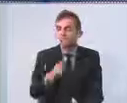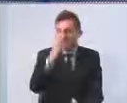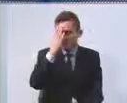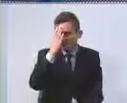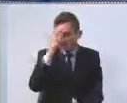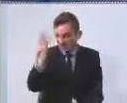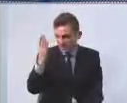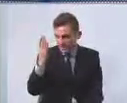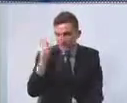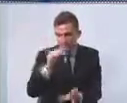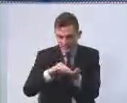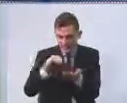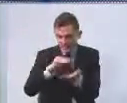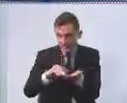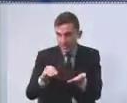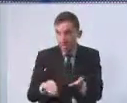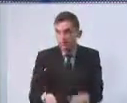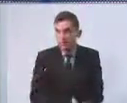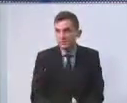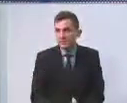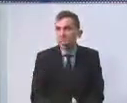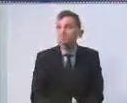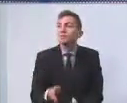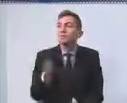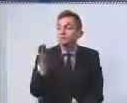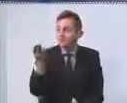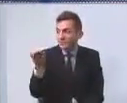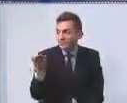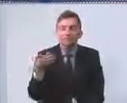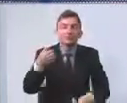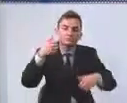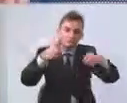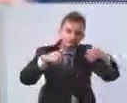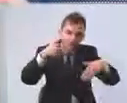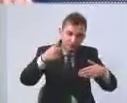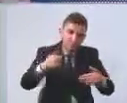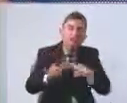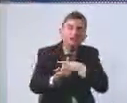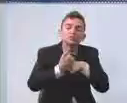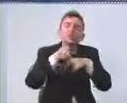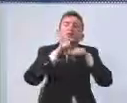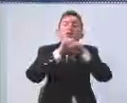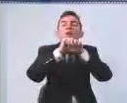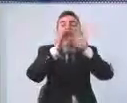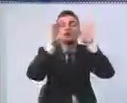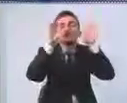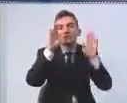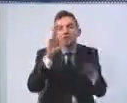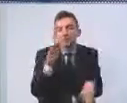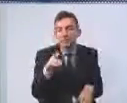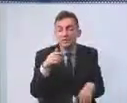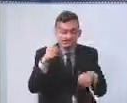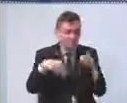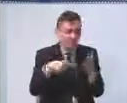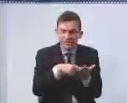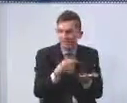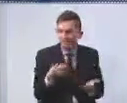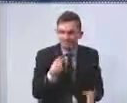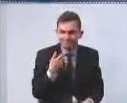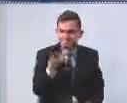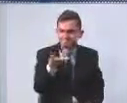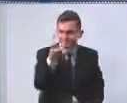secretário, pelas explanações, pelos esclarecimentos, uma explanação brilhante,